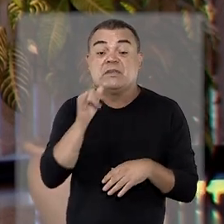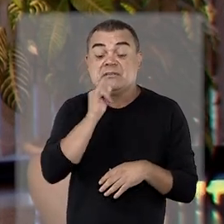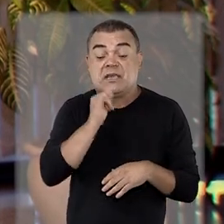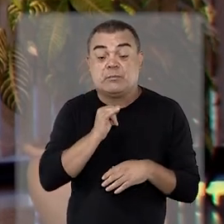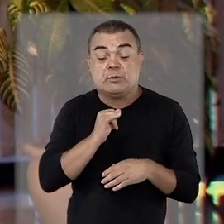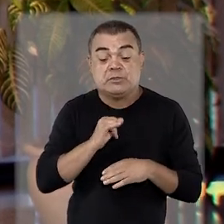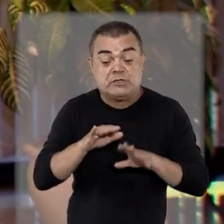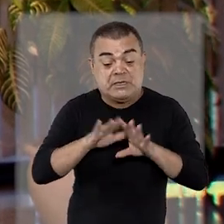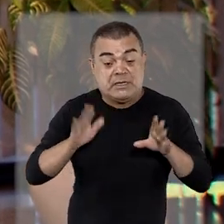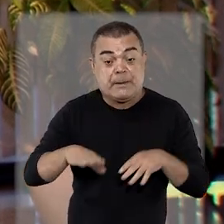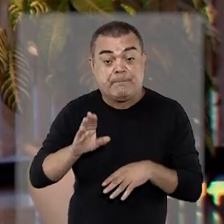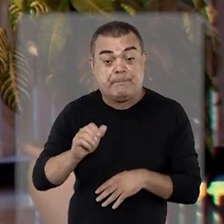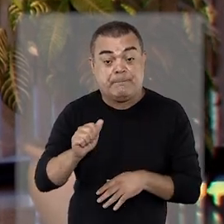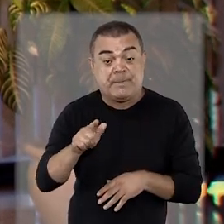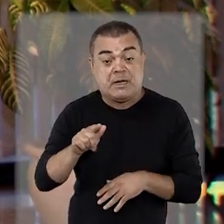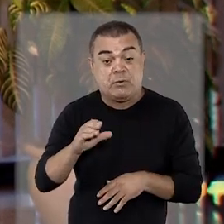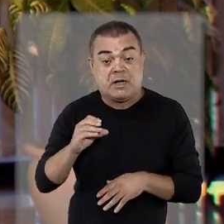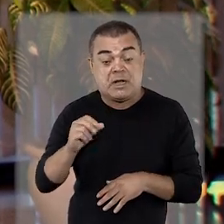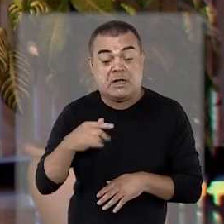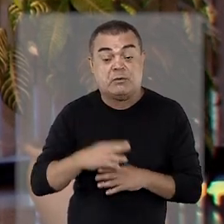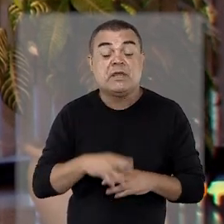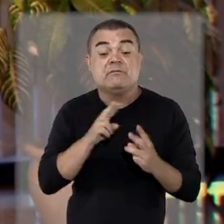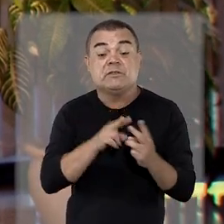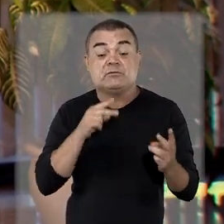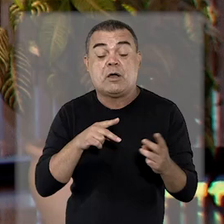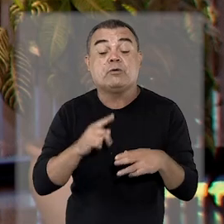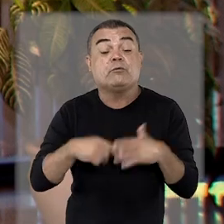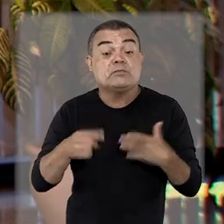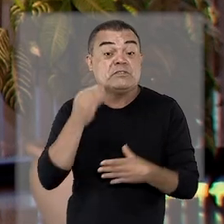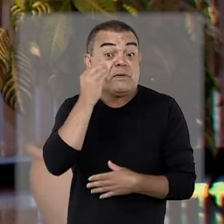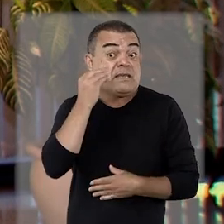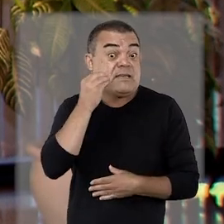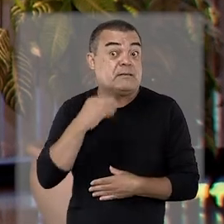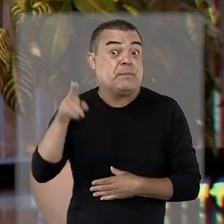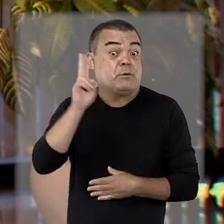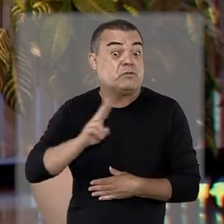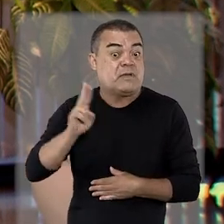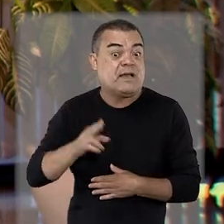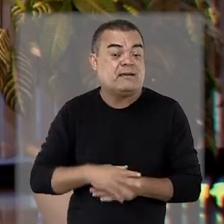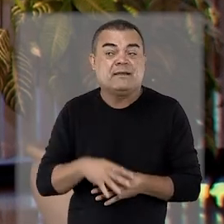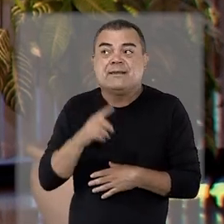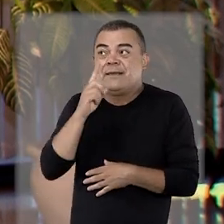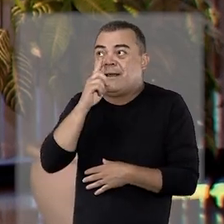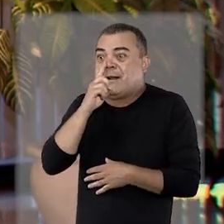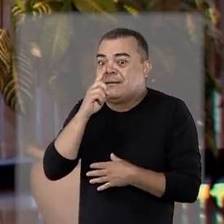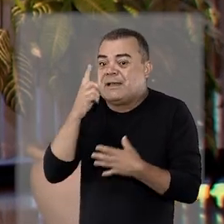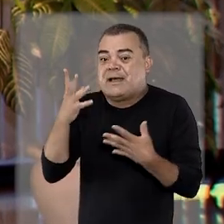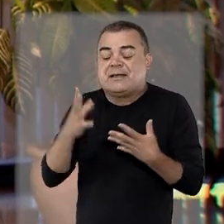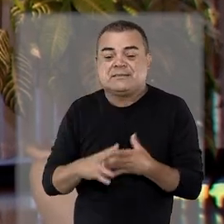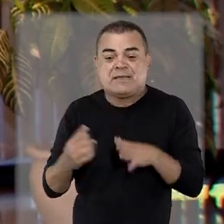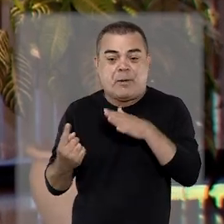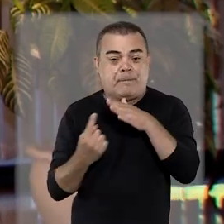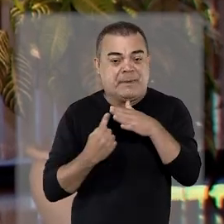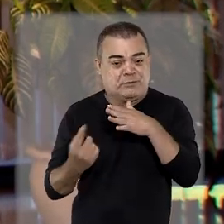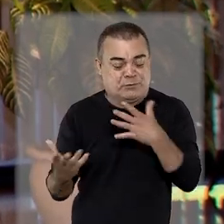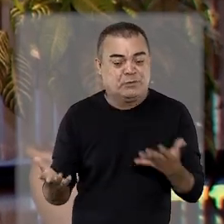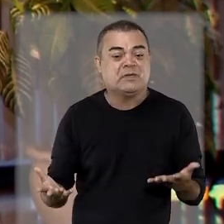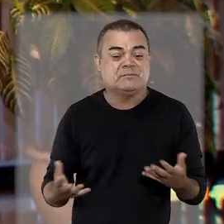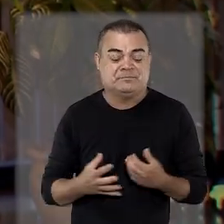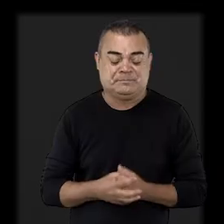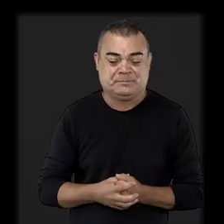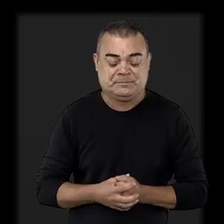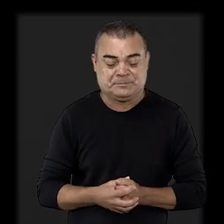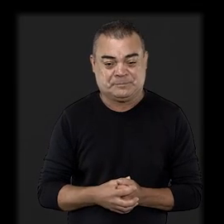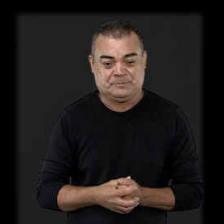de fazer um modelo de balcão virtual que fosse uma experiência para o usuário, que encantasse o